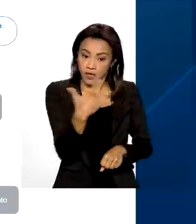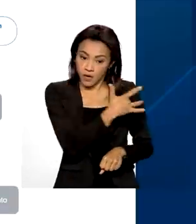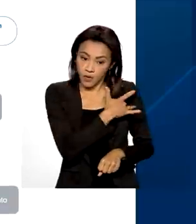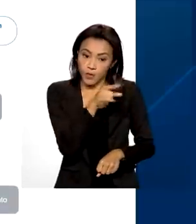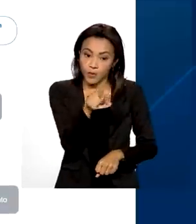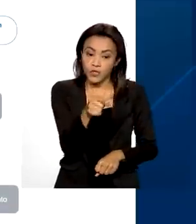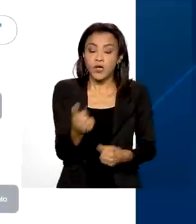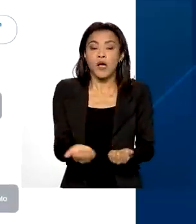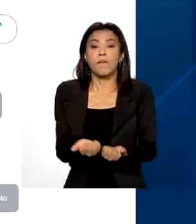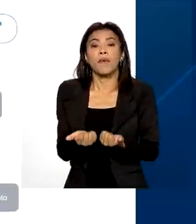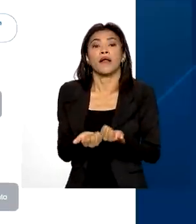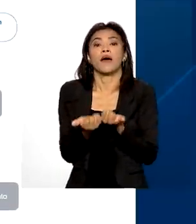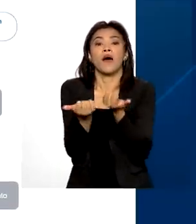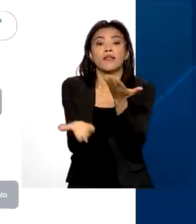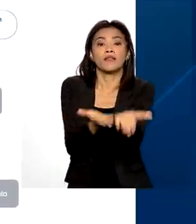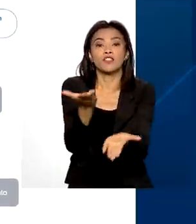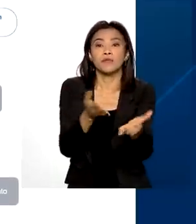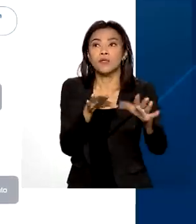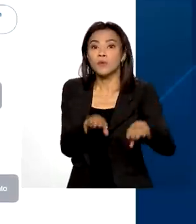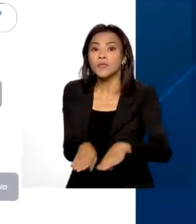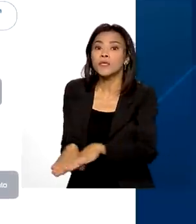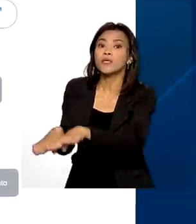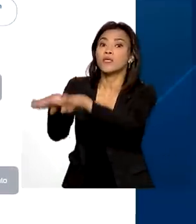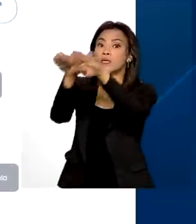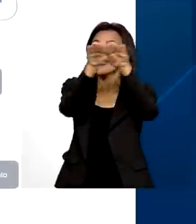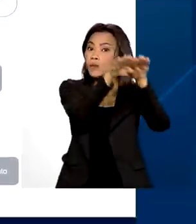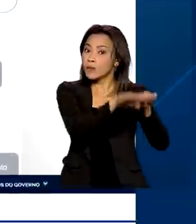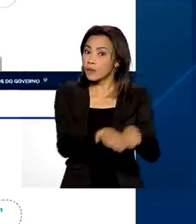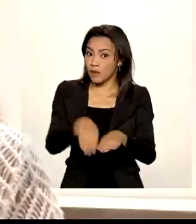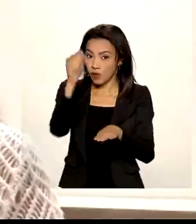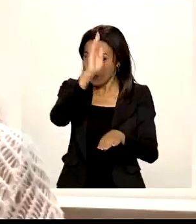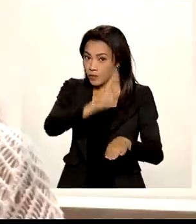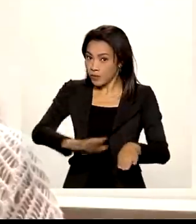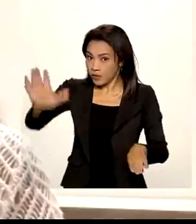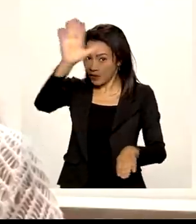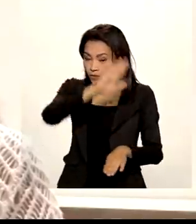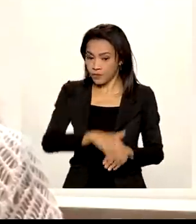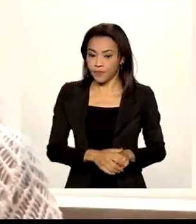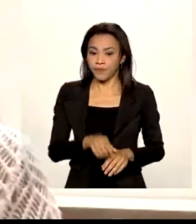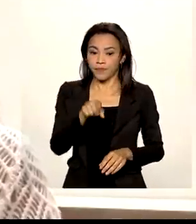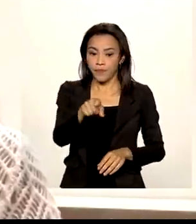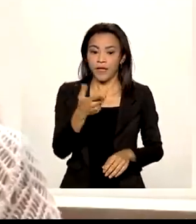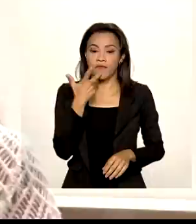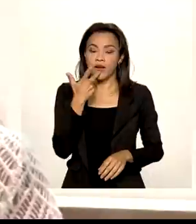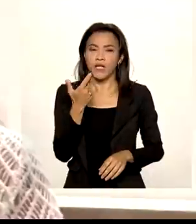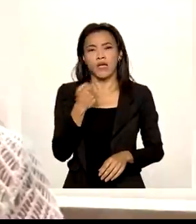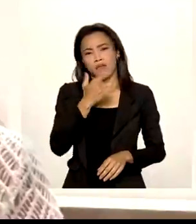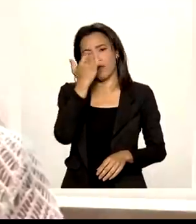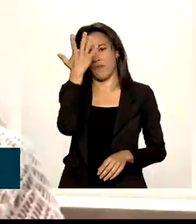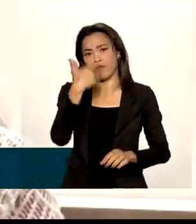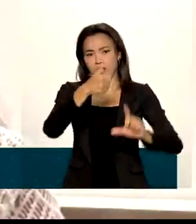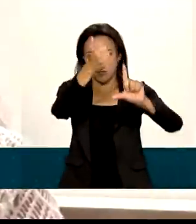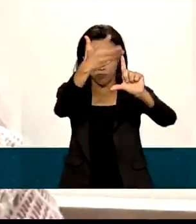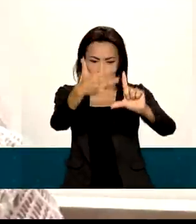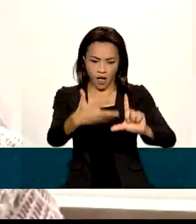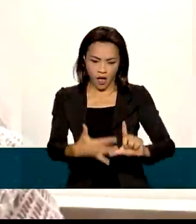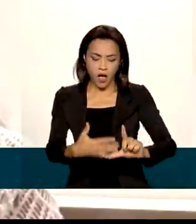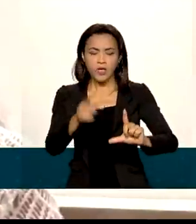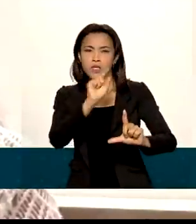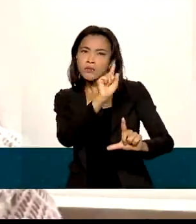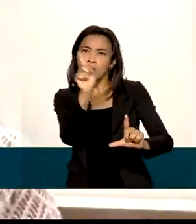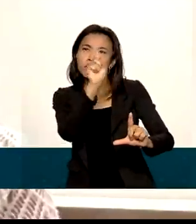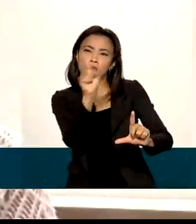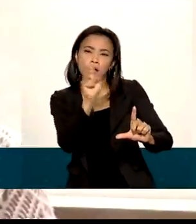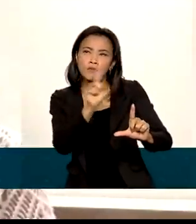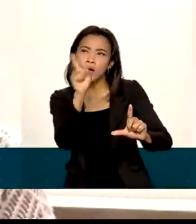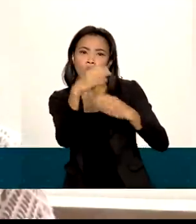oferecer um atendimento padronizado em todo o país. Ela é uma plataforma navegável, consolida orientações